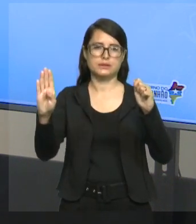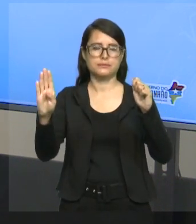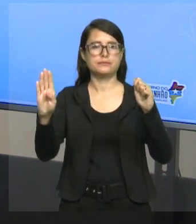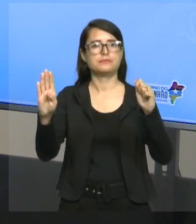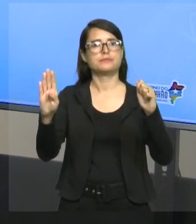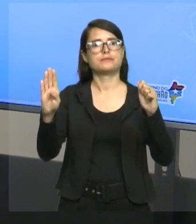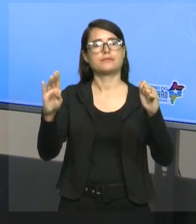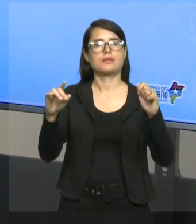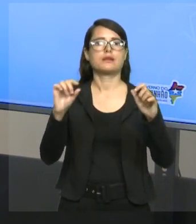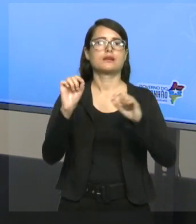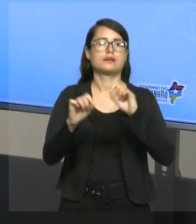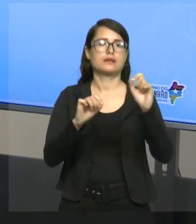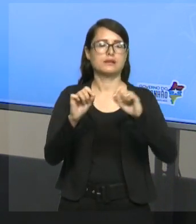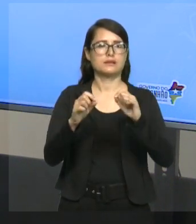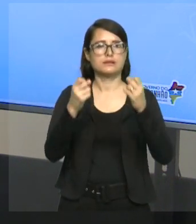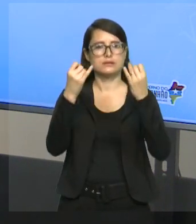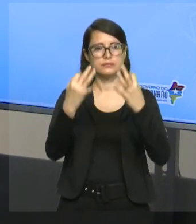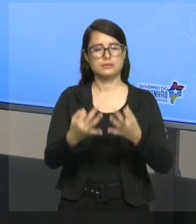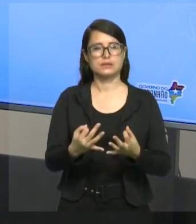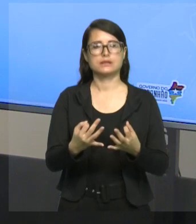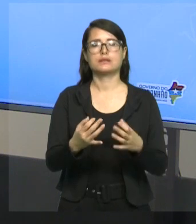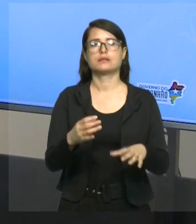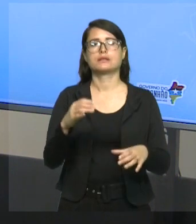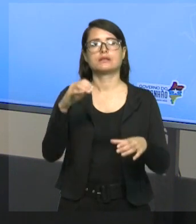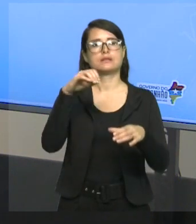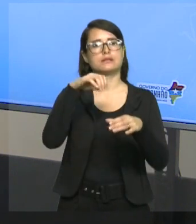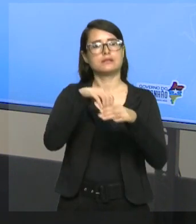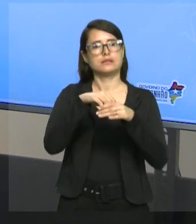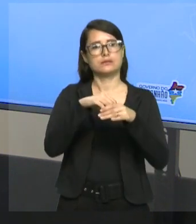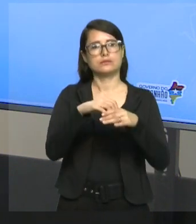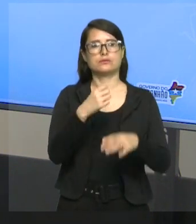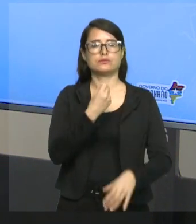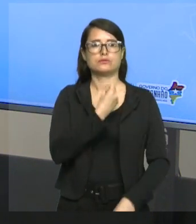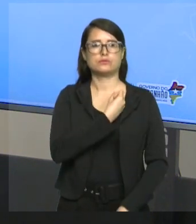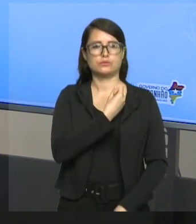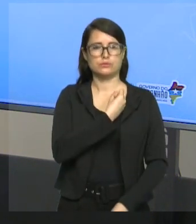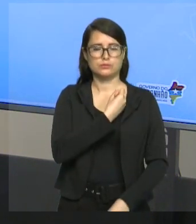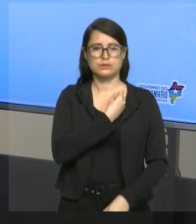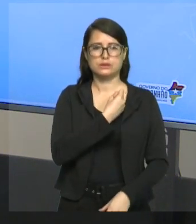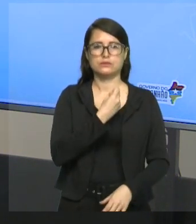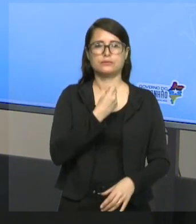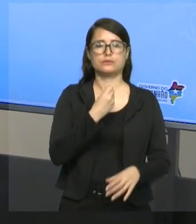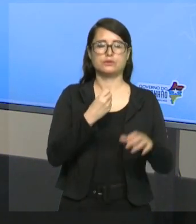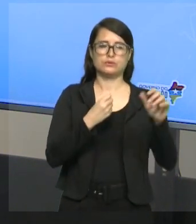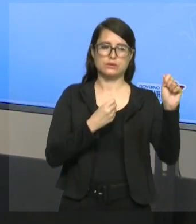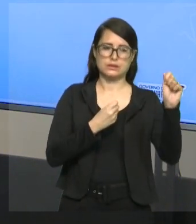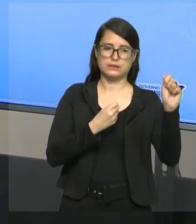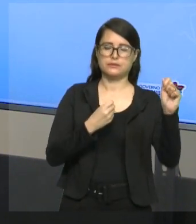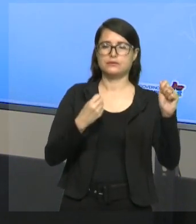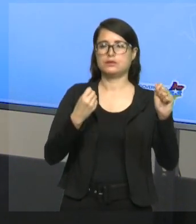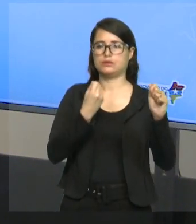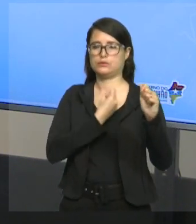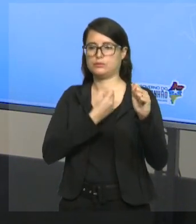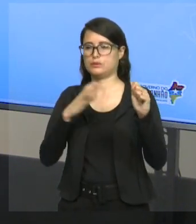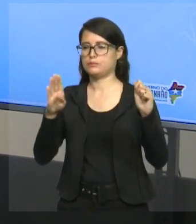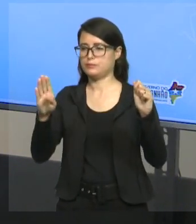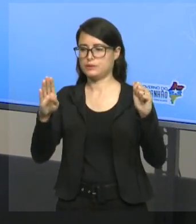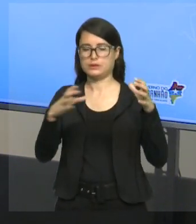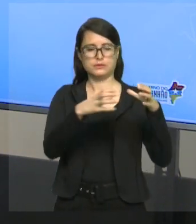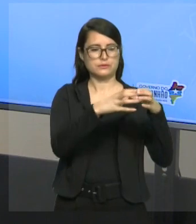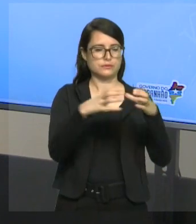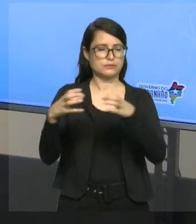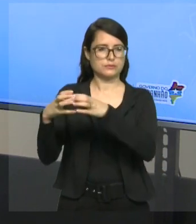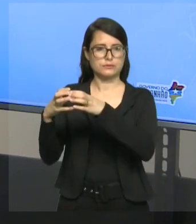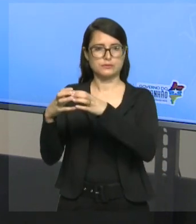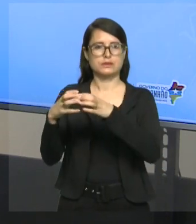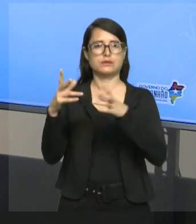eu estou falando justamente dos elementos que pertencem aos dois conjuntos ao mesmo tempo, que no caso são